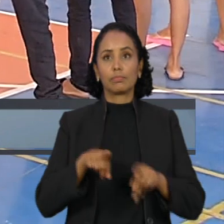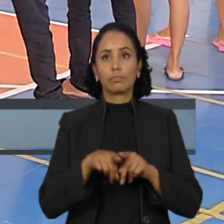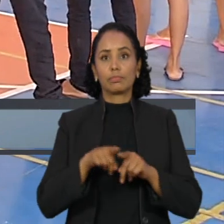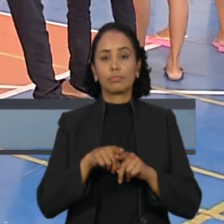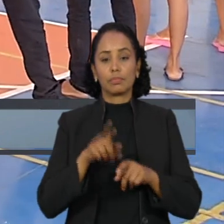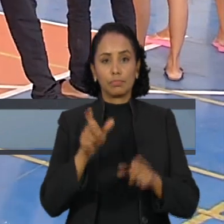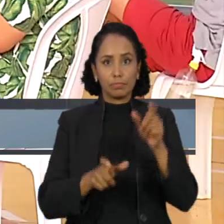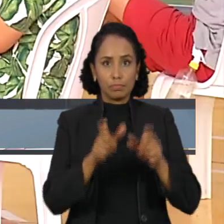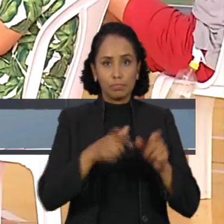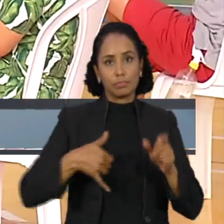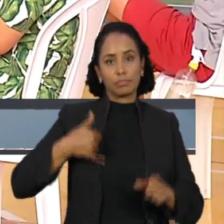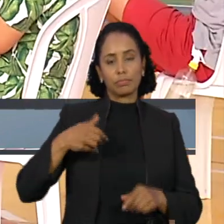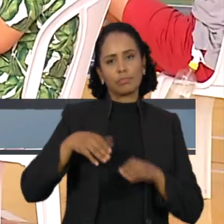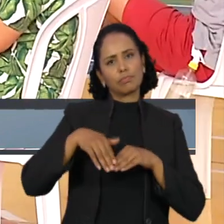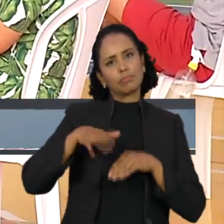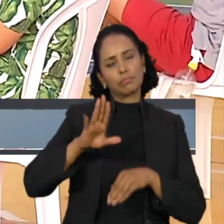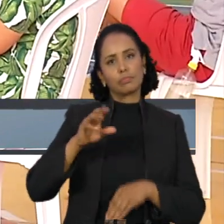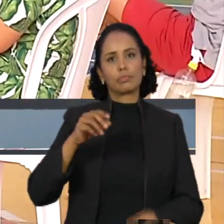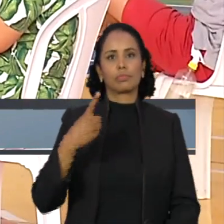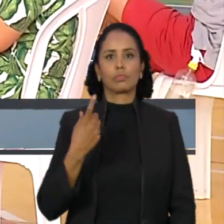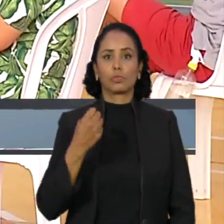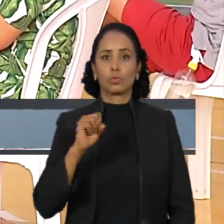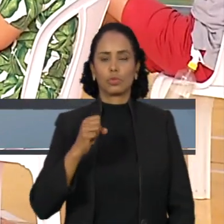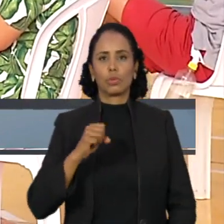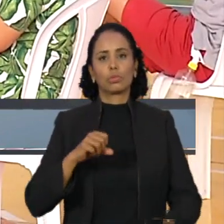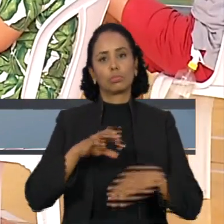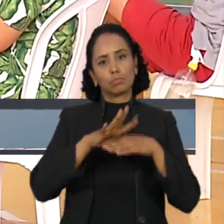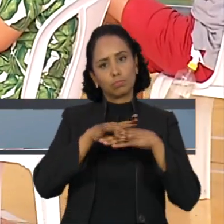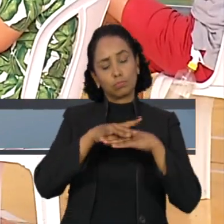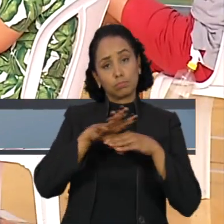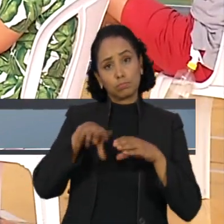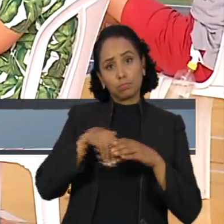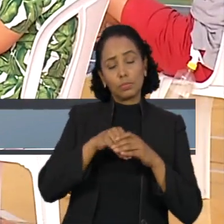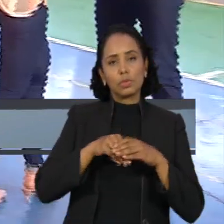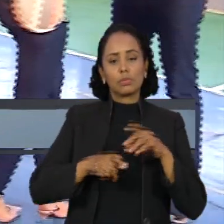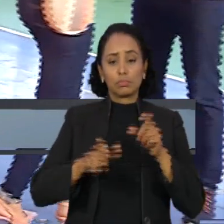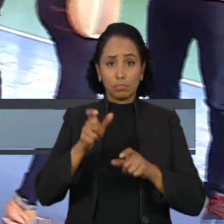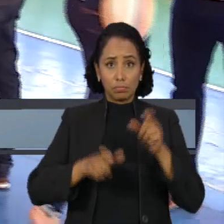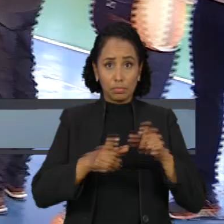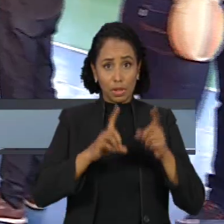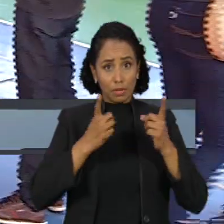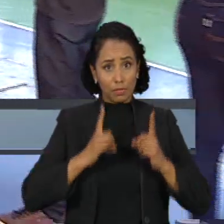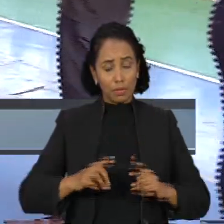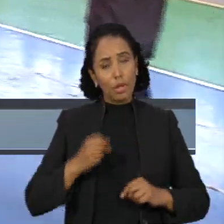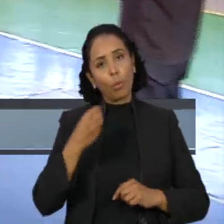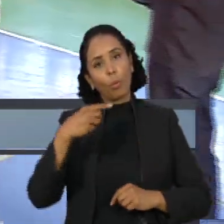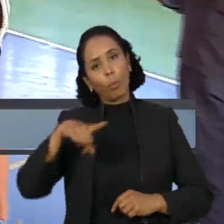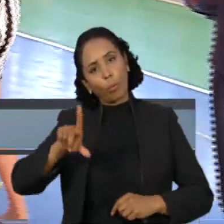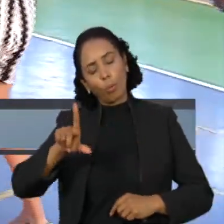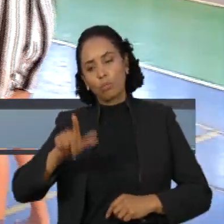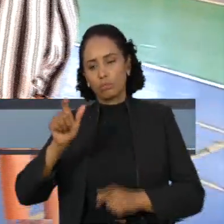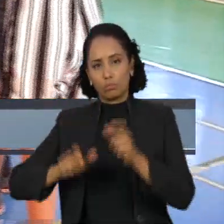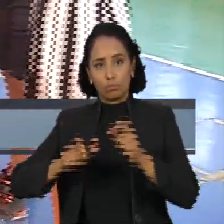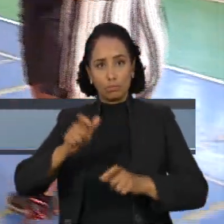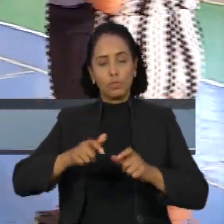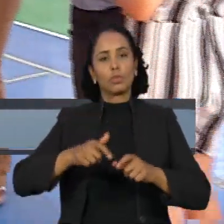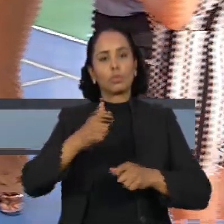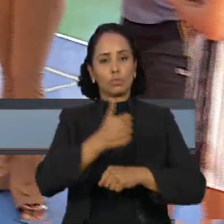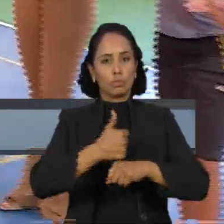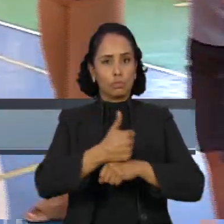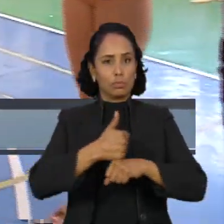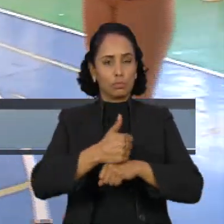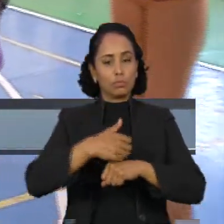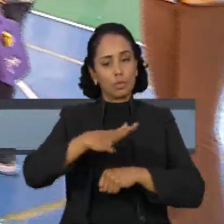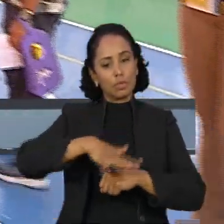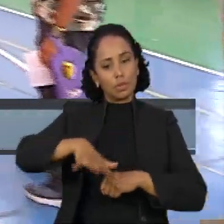maior do que 18 anos que possuam comorbidades, sejam pessoas com deficiência ou trabalhadores da educação. O